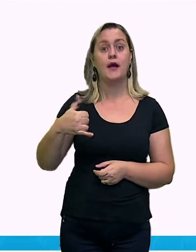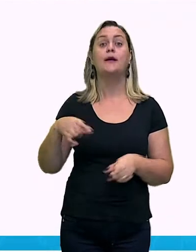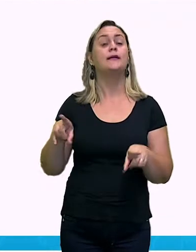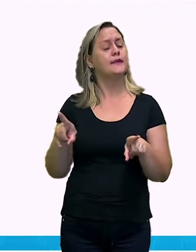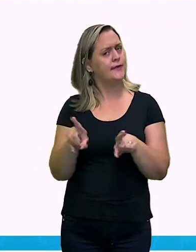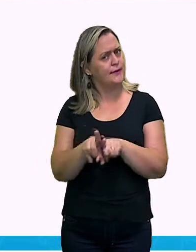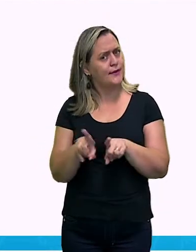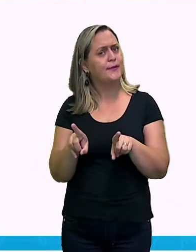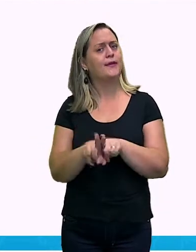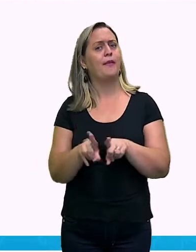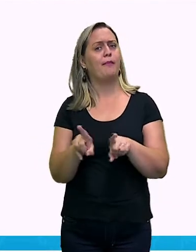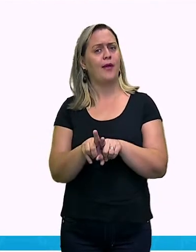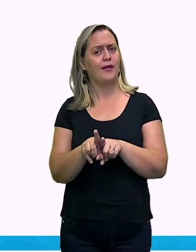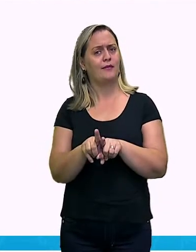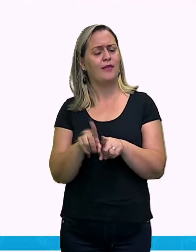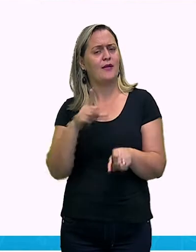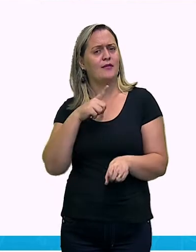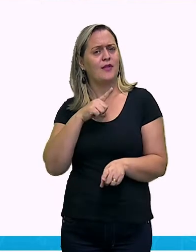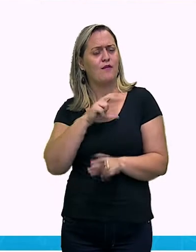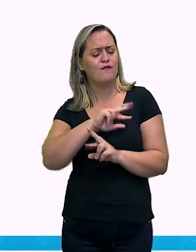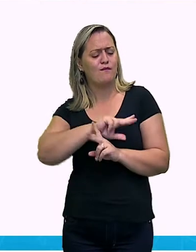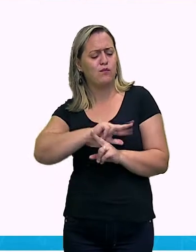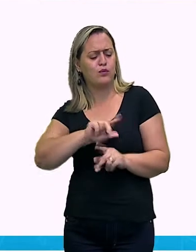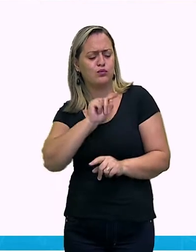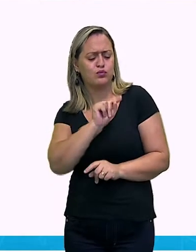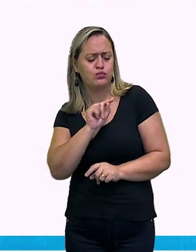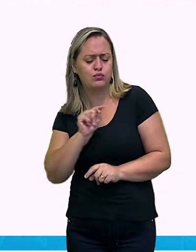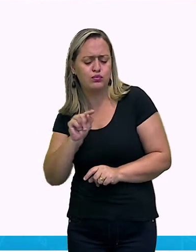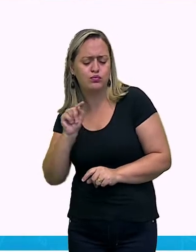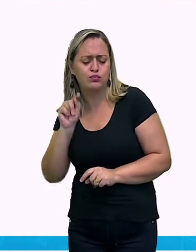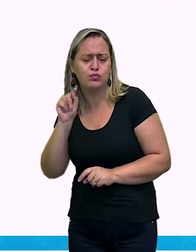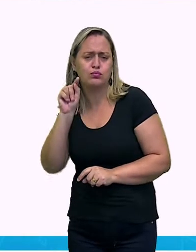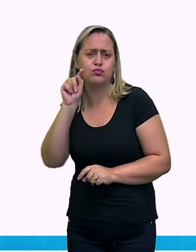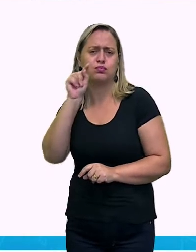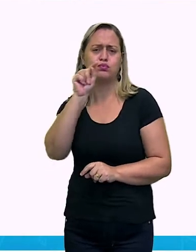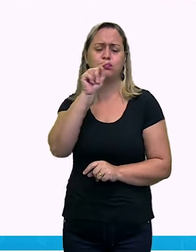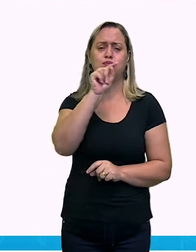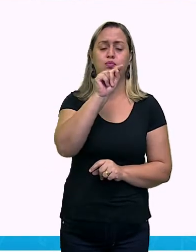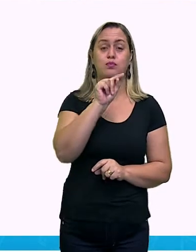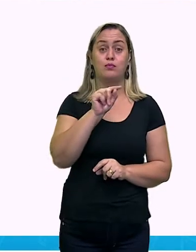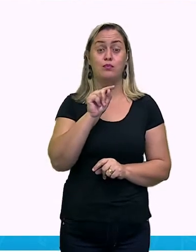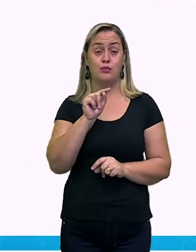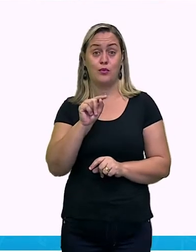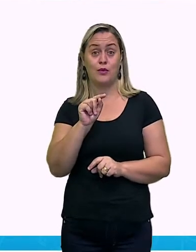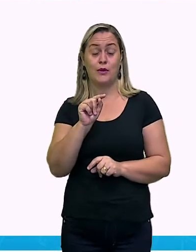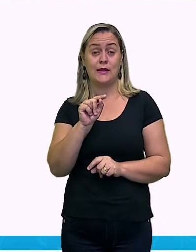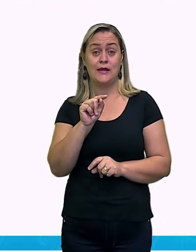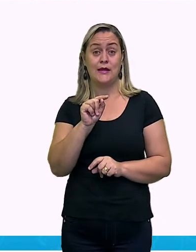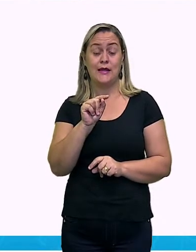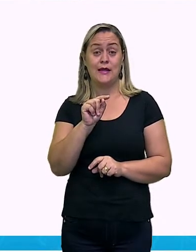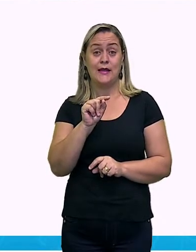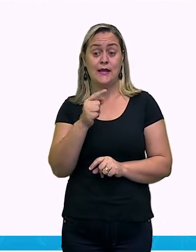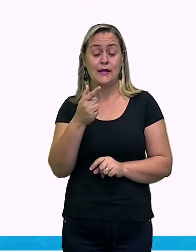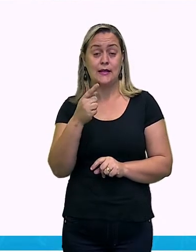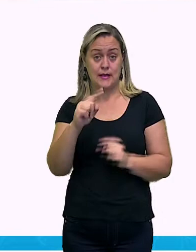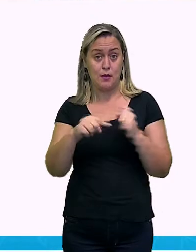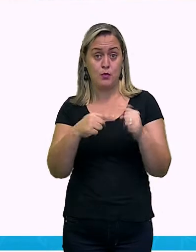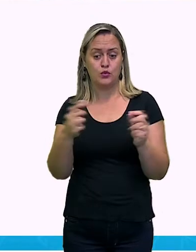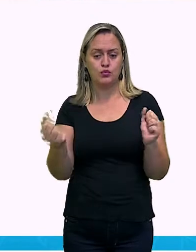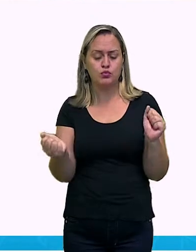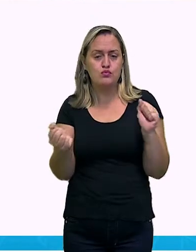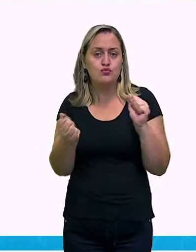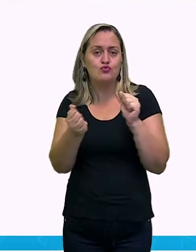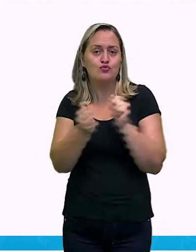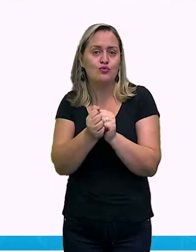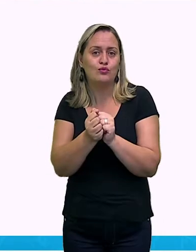vários pontos, chamados pixels, que juntos, em todas as cores, formam a imagem